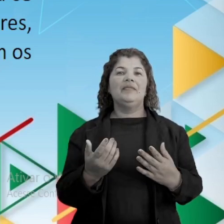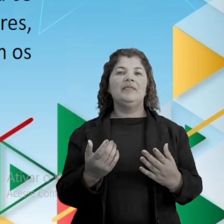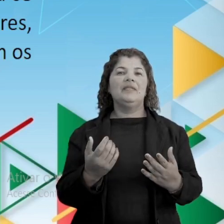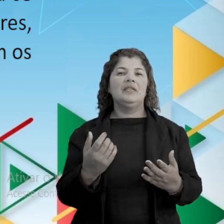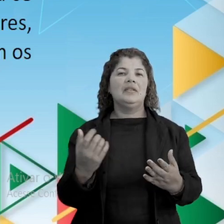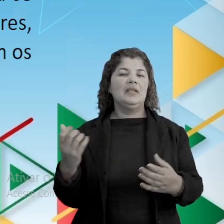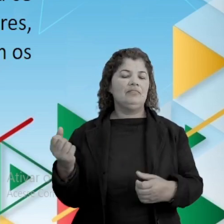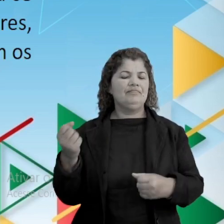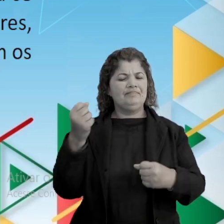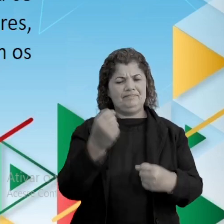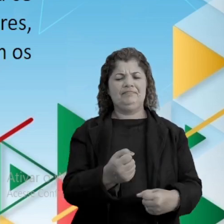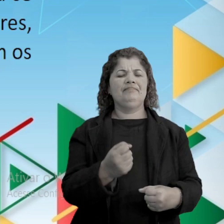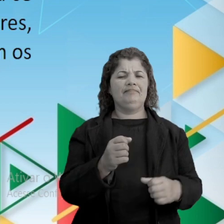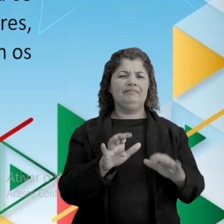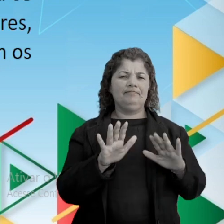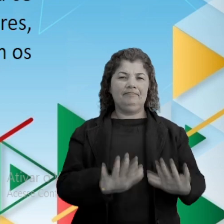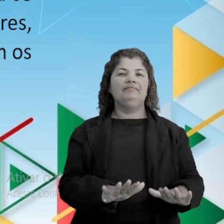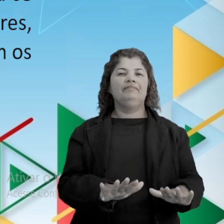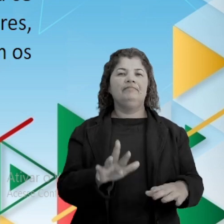interessado em permanecer.